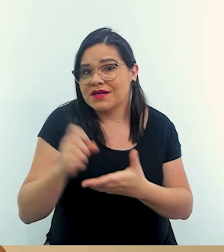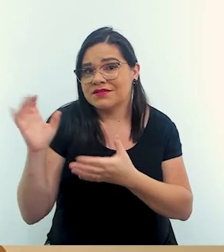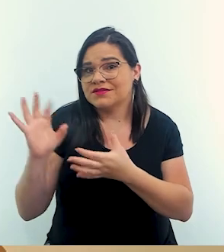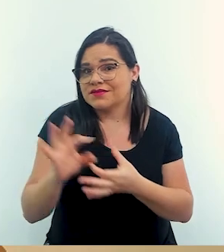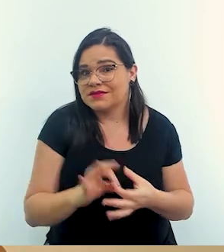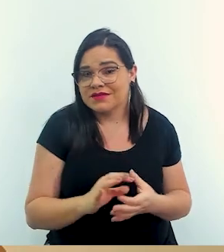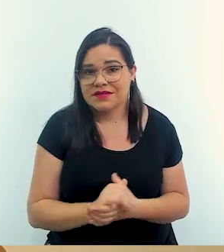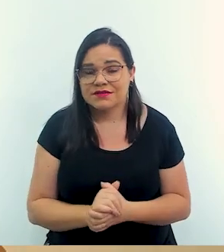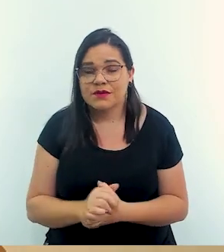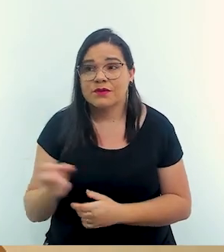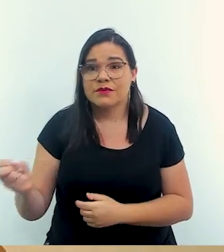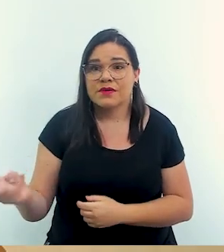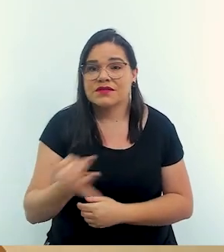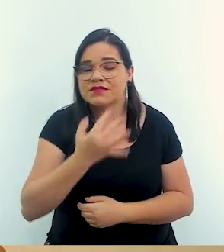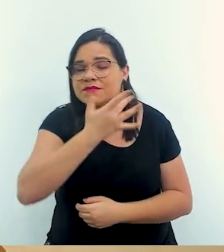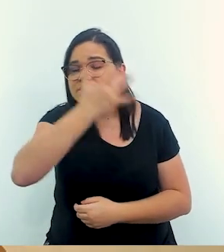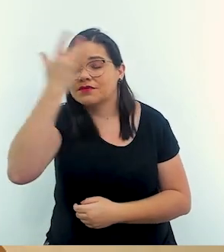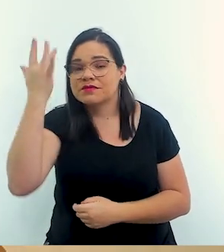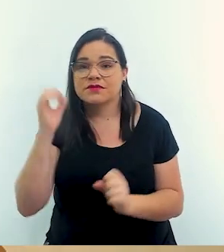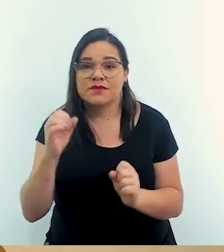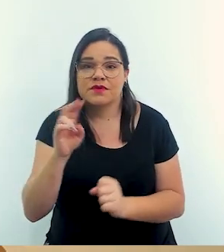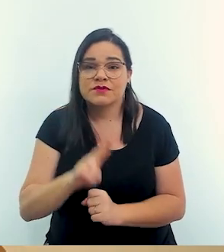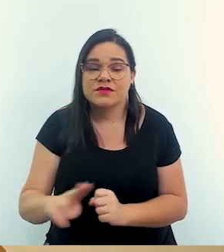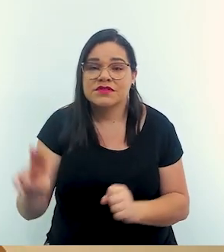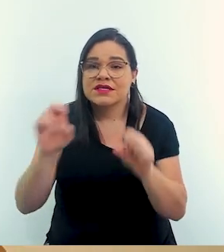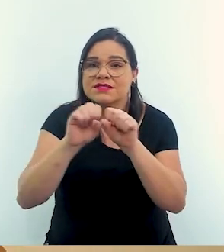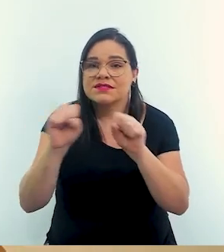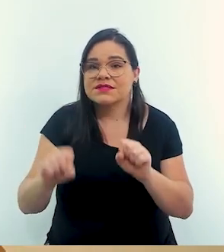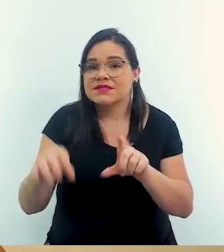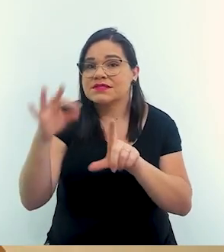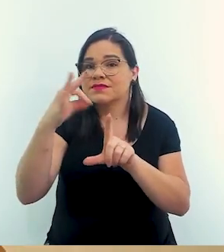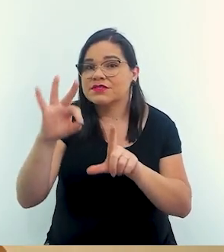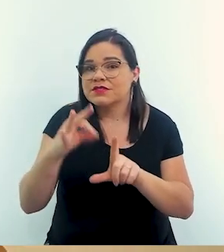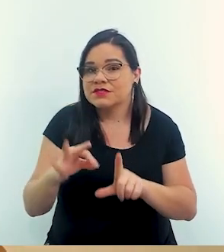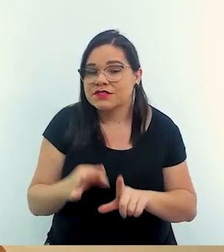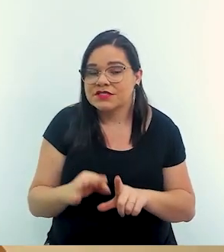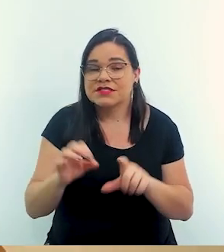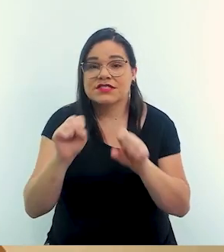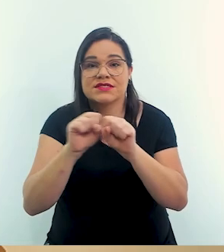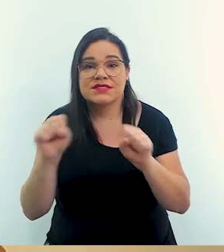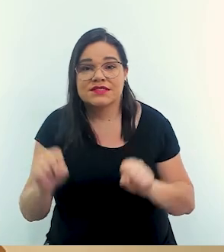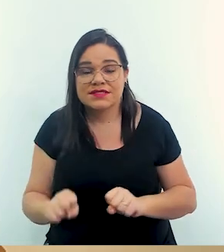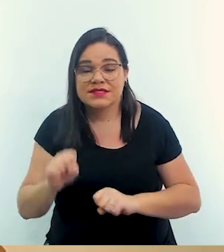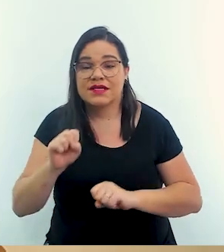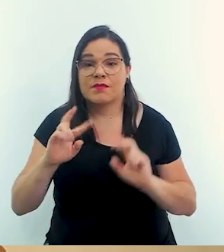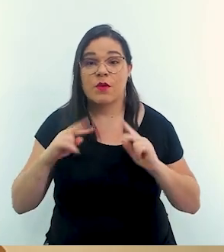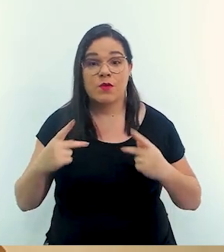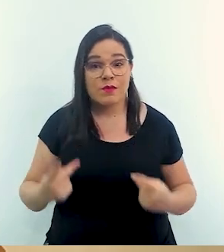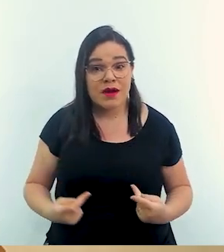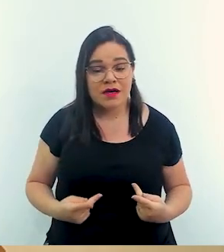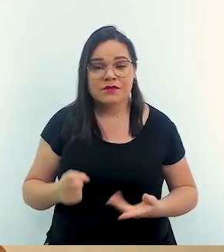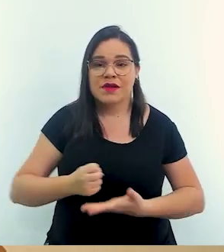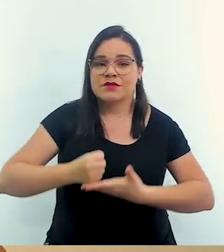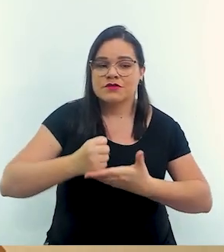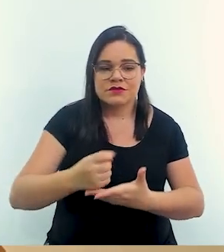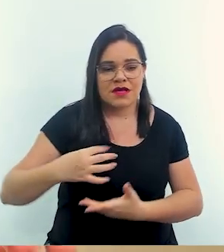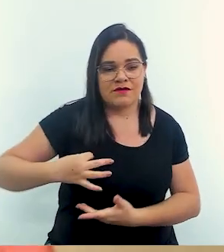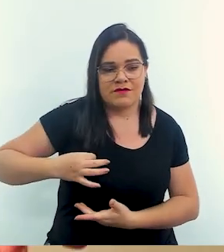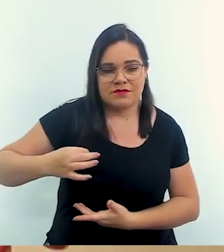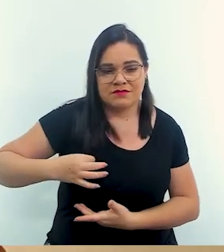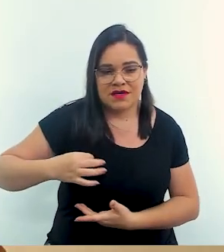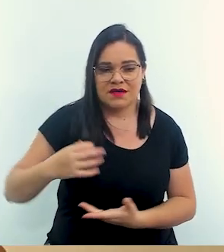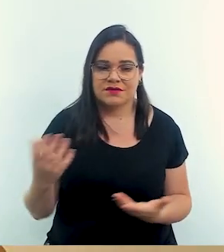quantas pessoas aí não podem utilizar o seu sistema de logística o seu sistema de recursos humanos para recrutar